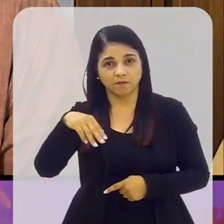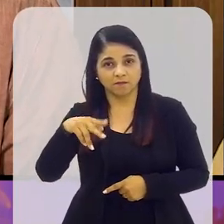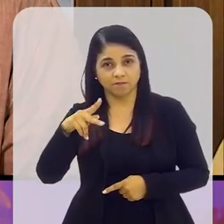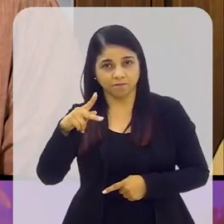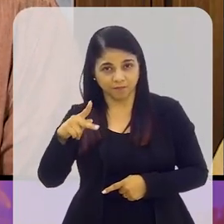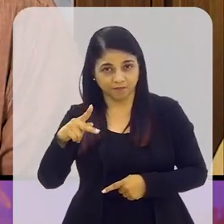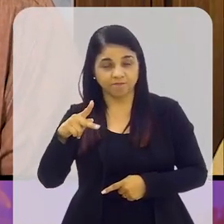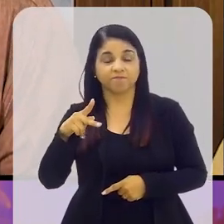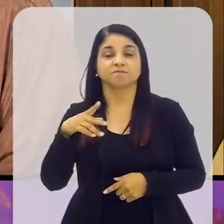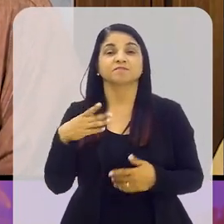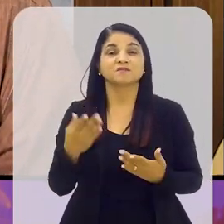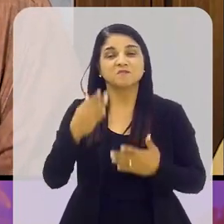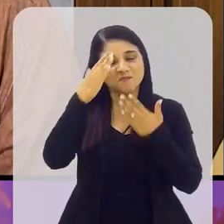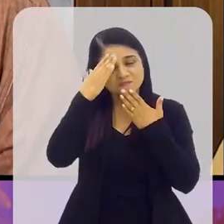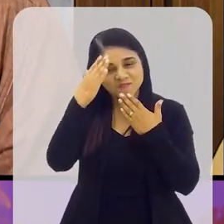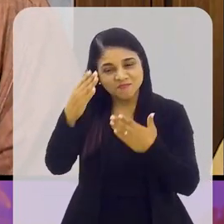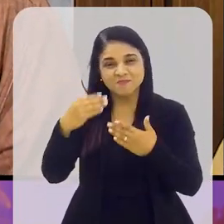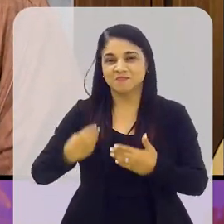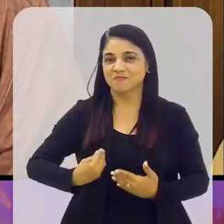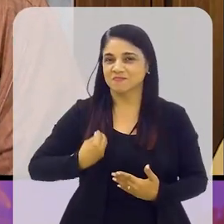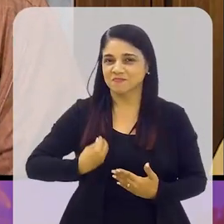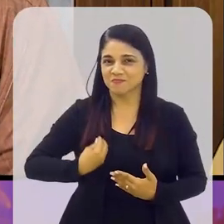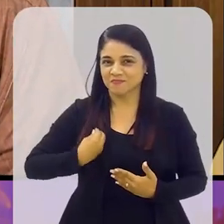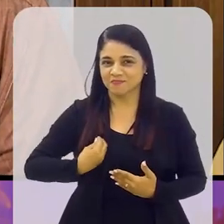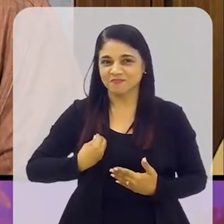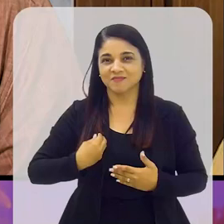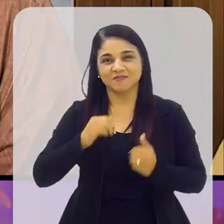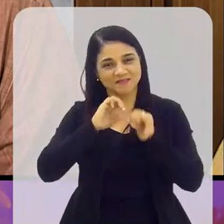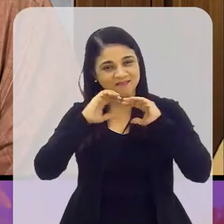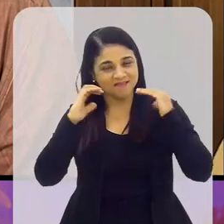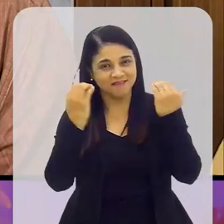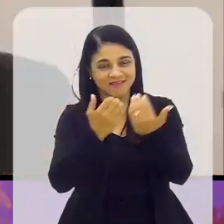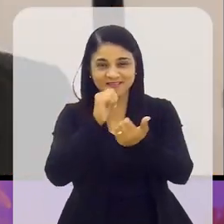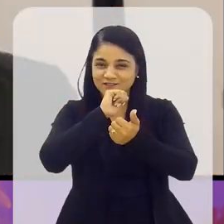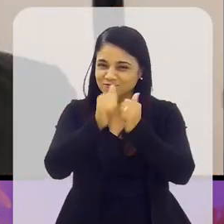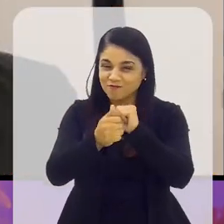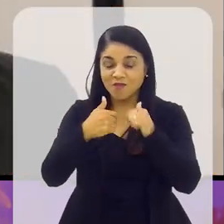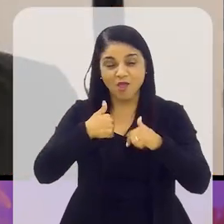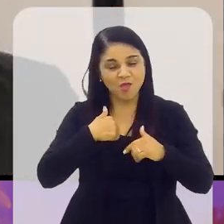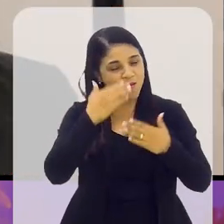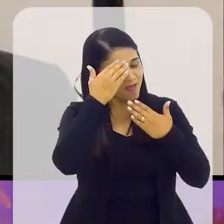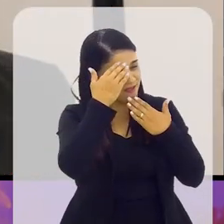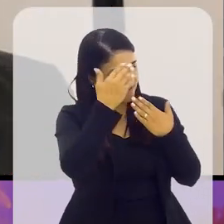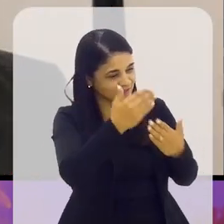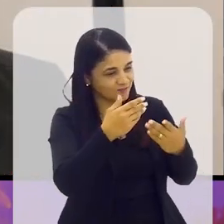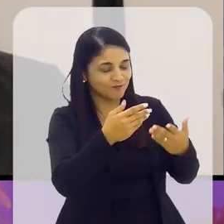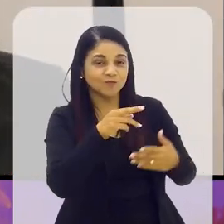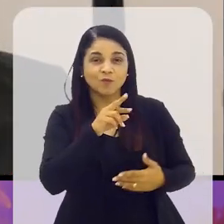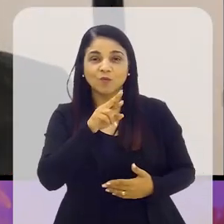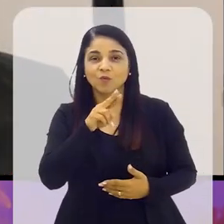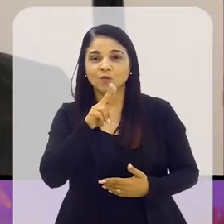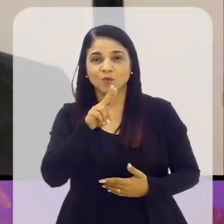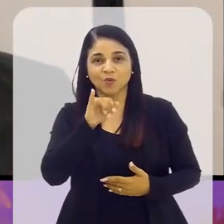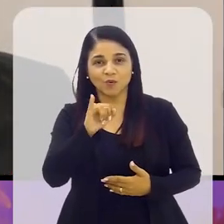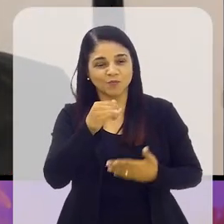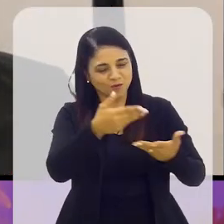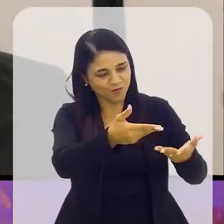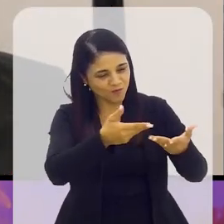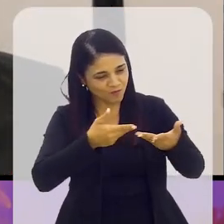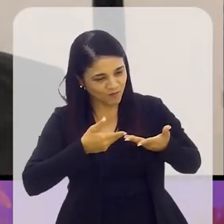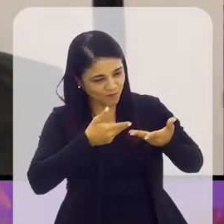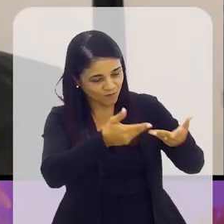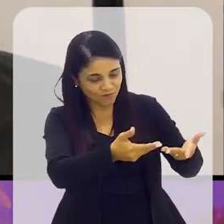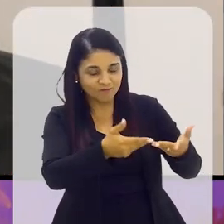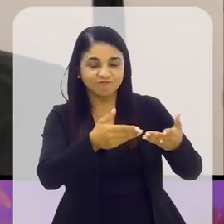Professor, eu agradeço a sua presença aqui no Arena Esportiva. Eu que agradeço, Rui, pelo convite para participar do